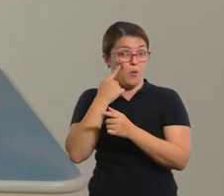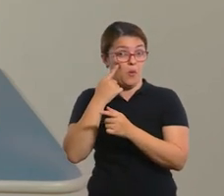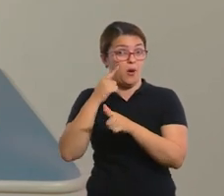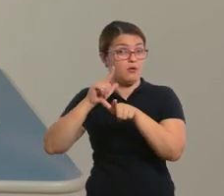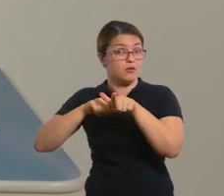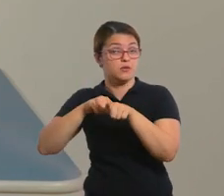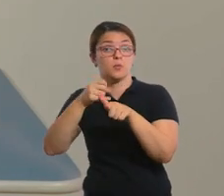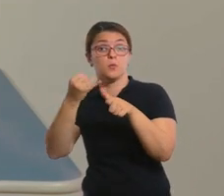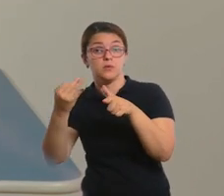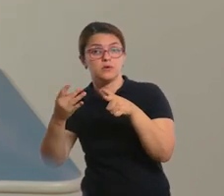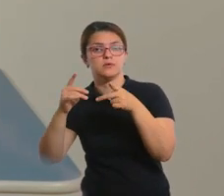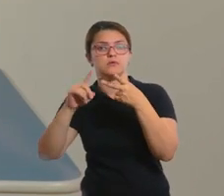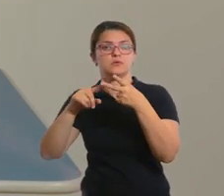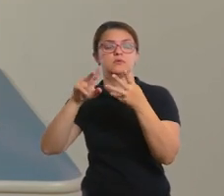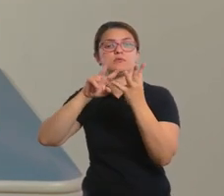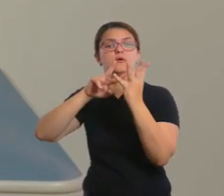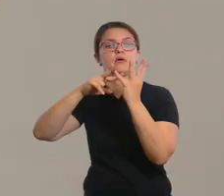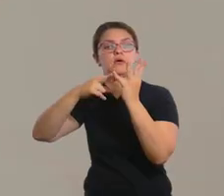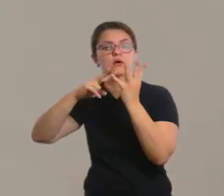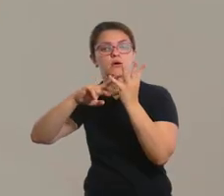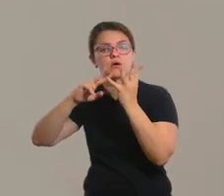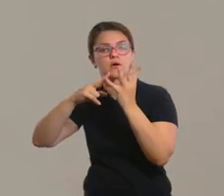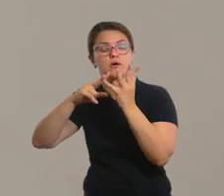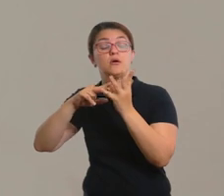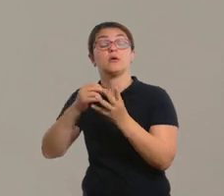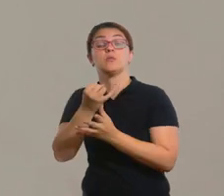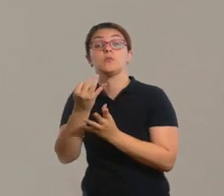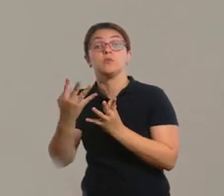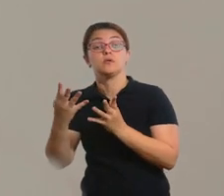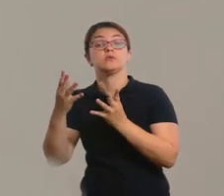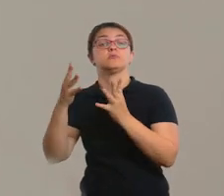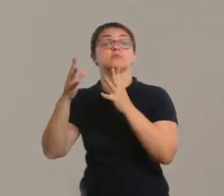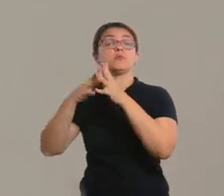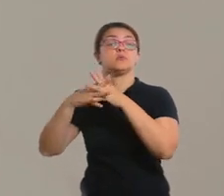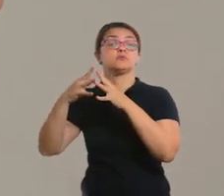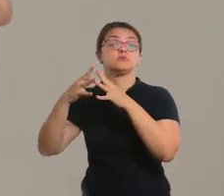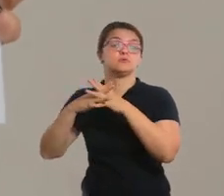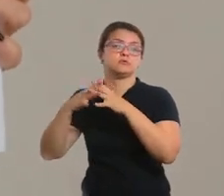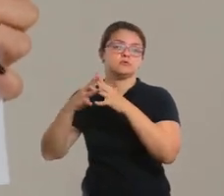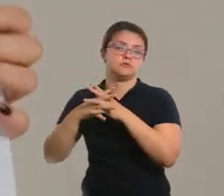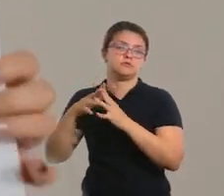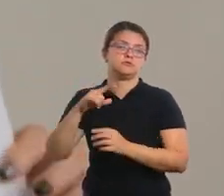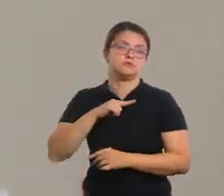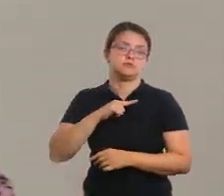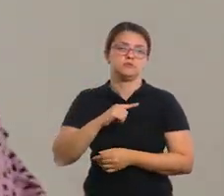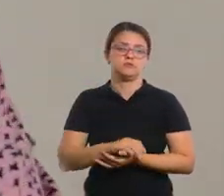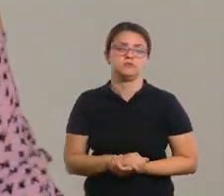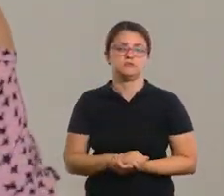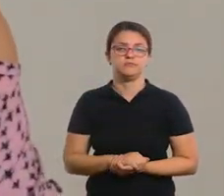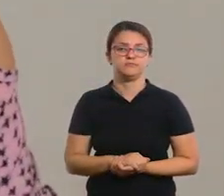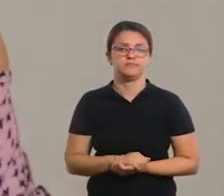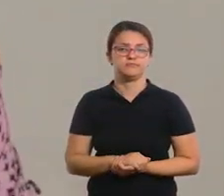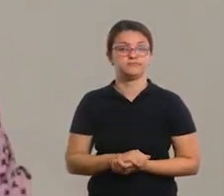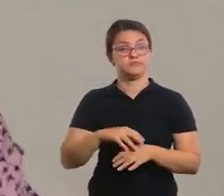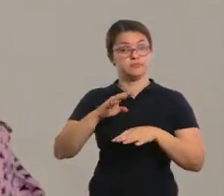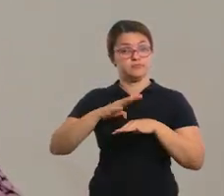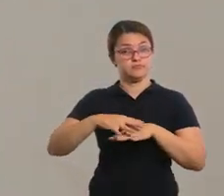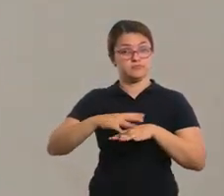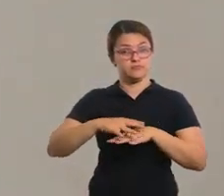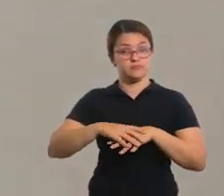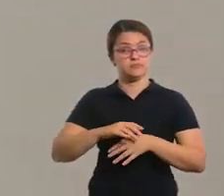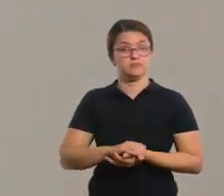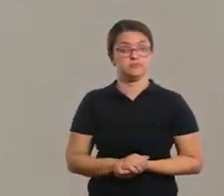letras tem a palavra, quantas vogais e quantas consoantes. Na